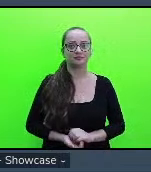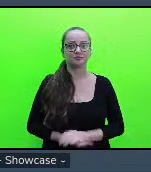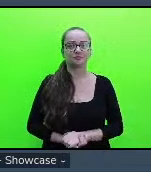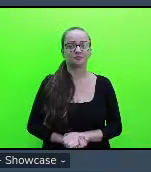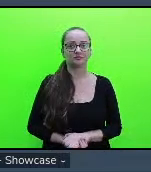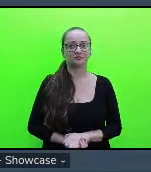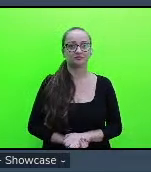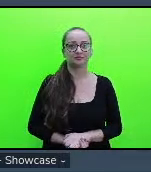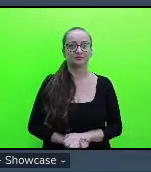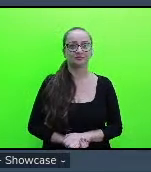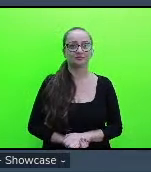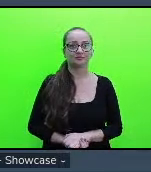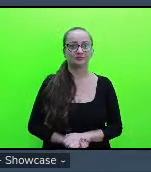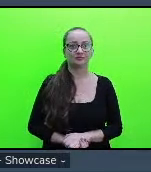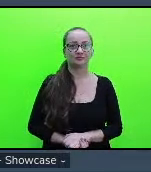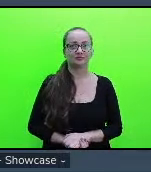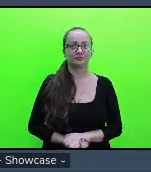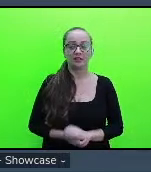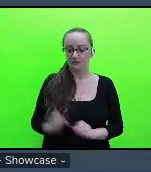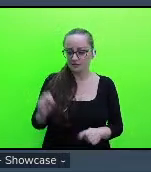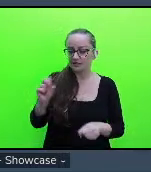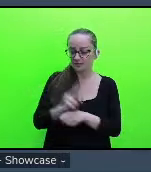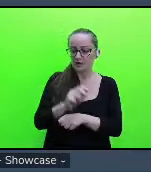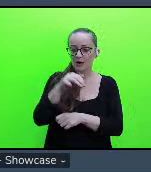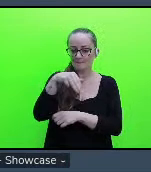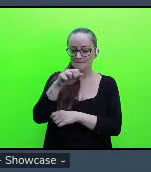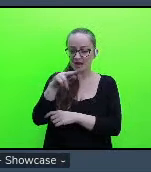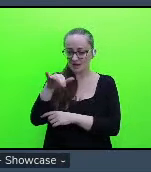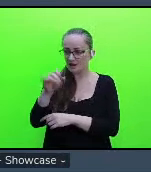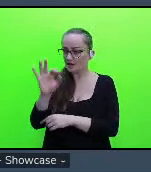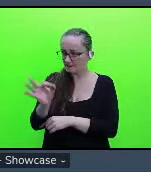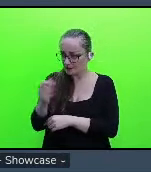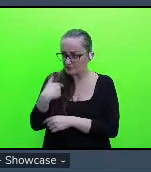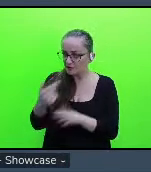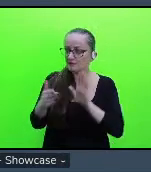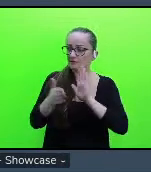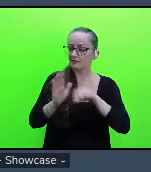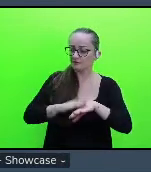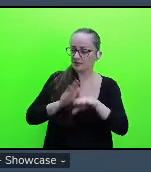Você tá entrando como Mariana né Tássia só para eu fazer aqui a apresentação certinho